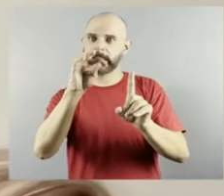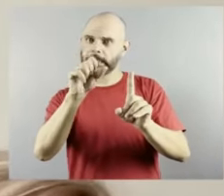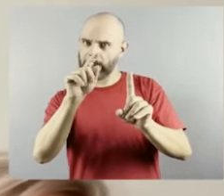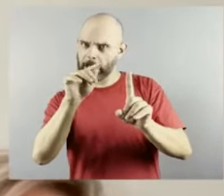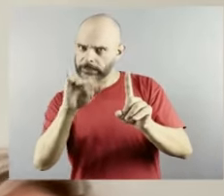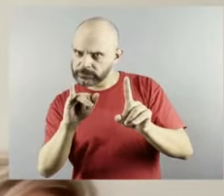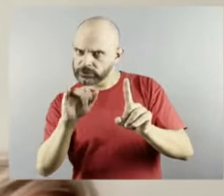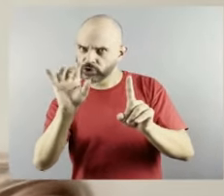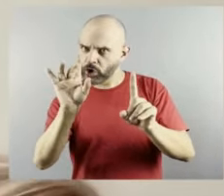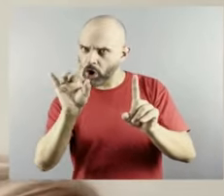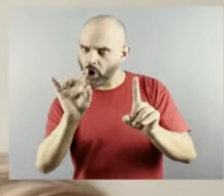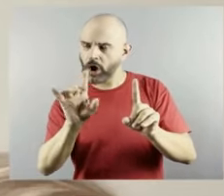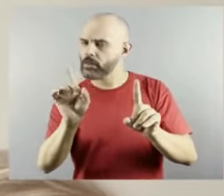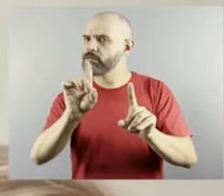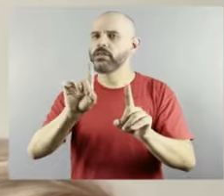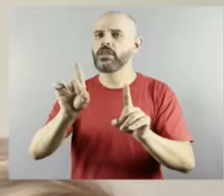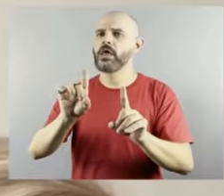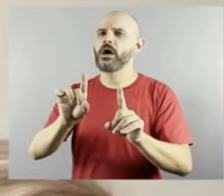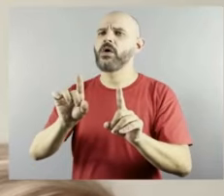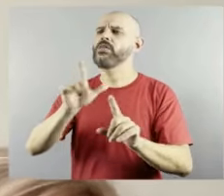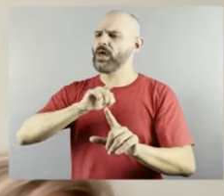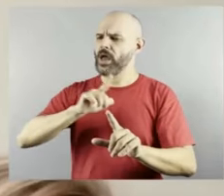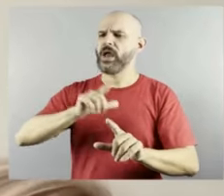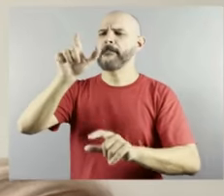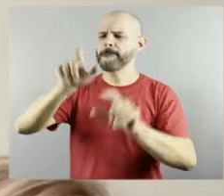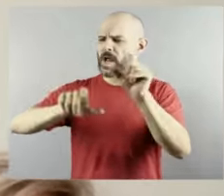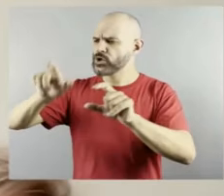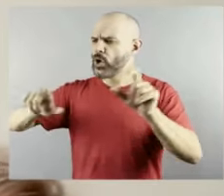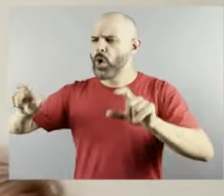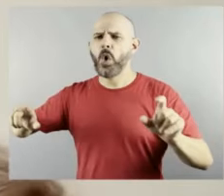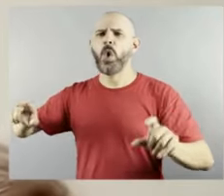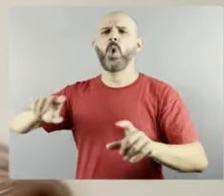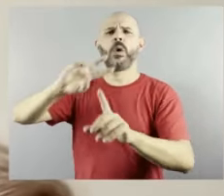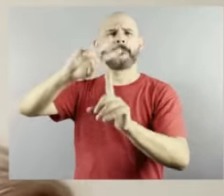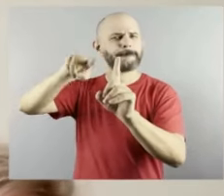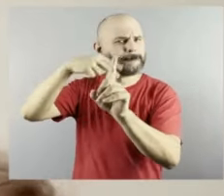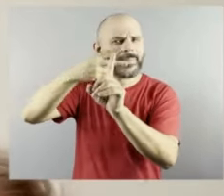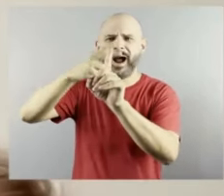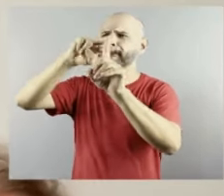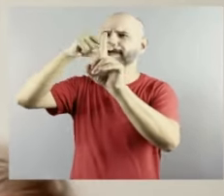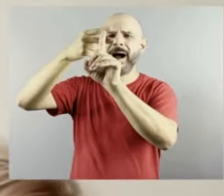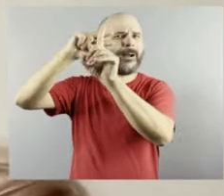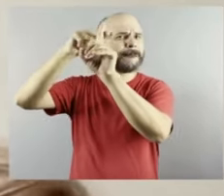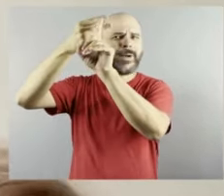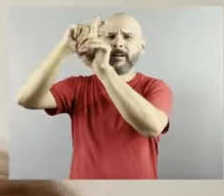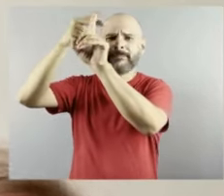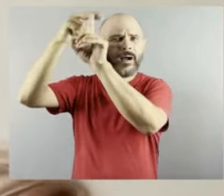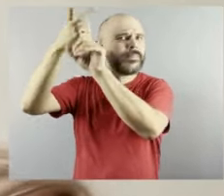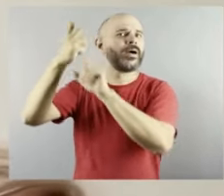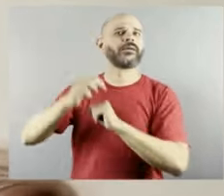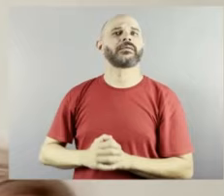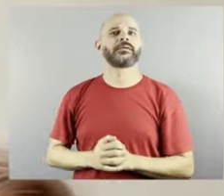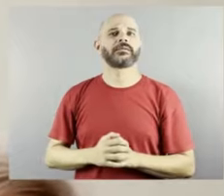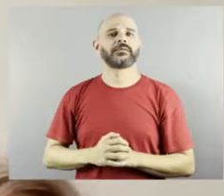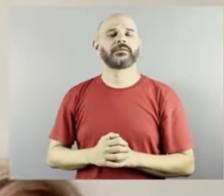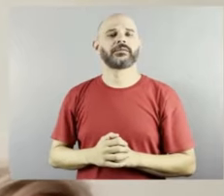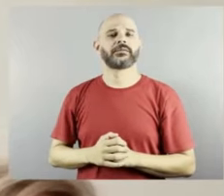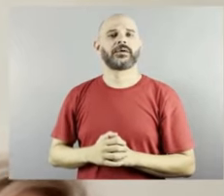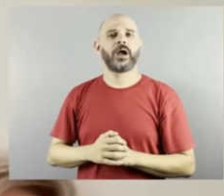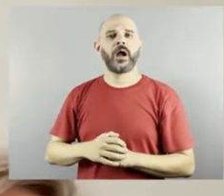mais a gente vai alcançar mais a gente vai impactar e nós queremos isso né mais artistas